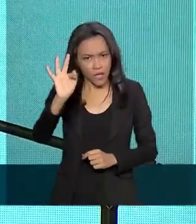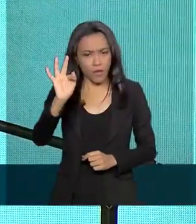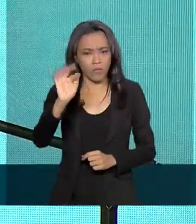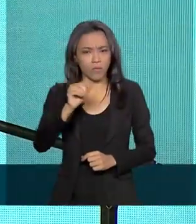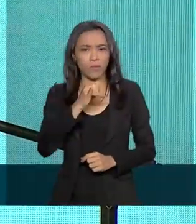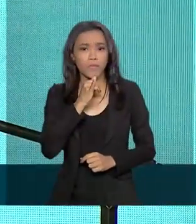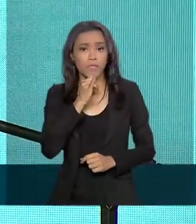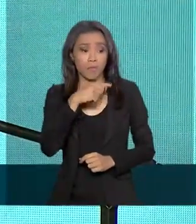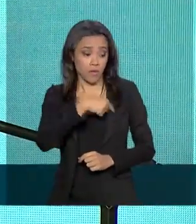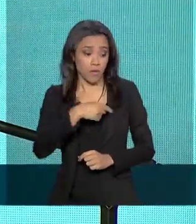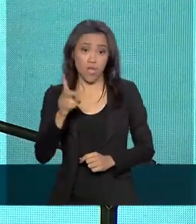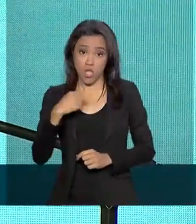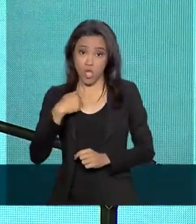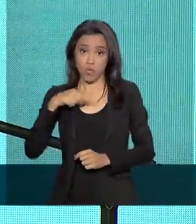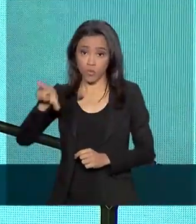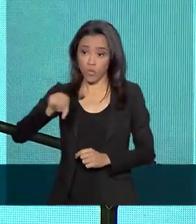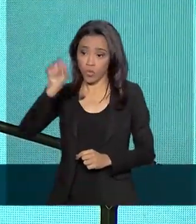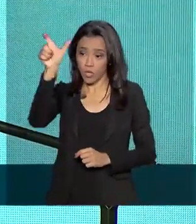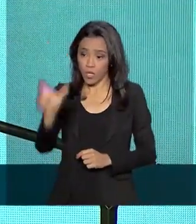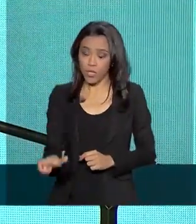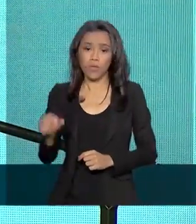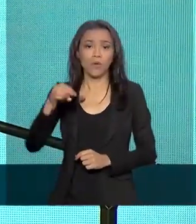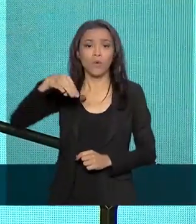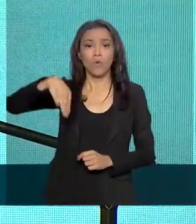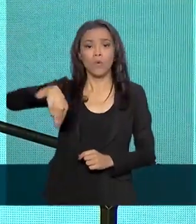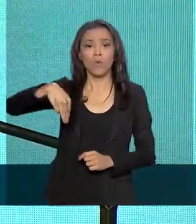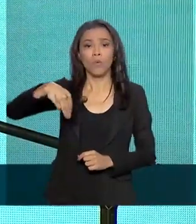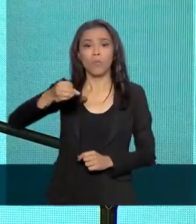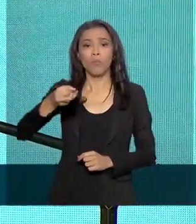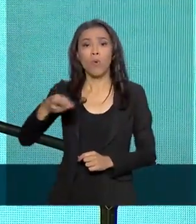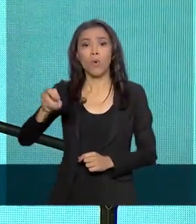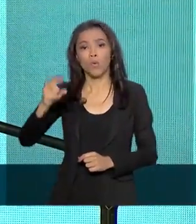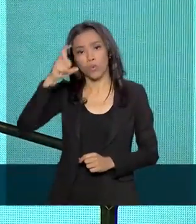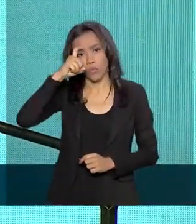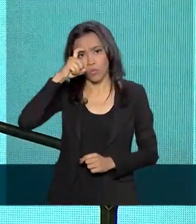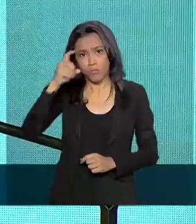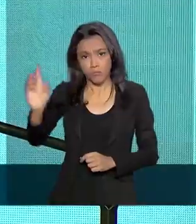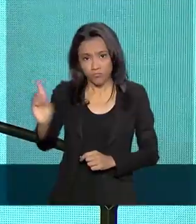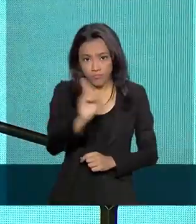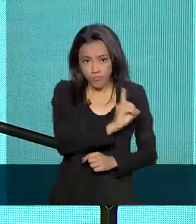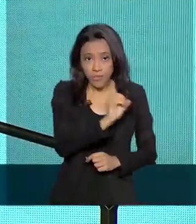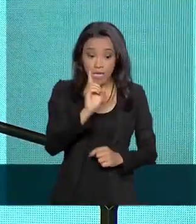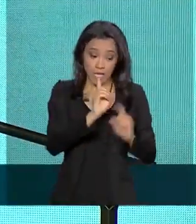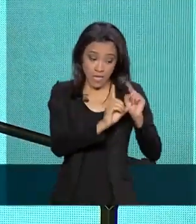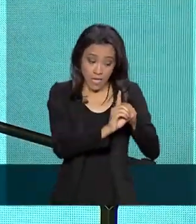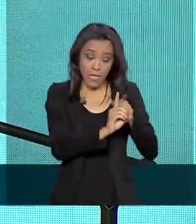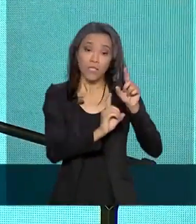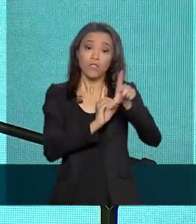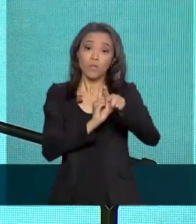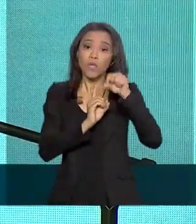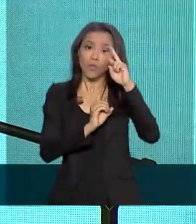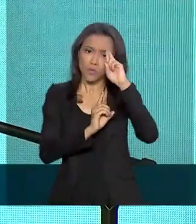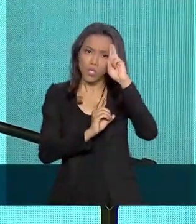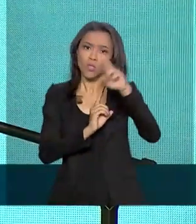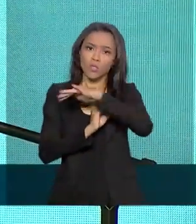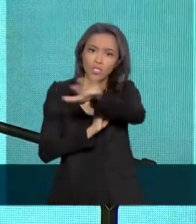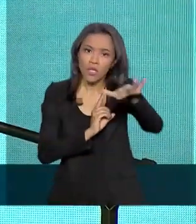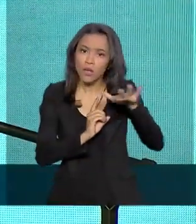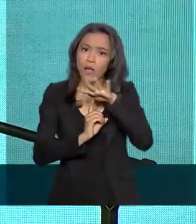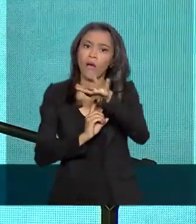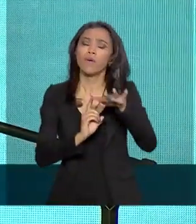Federal. Eu indiquei o Moro. O Moro indicou o diretor-geral. E, dali, no quarto escalão, tem as